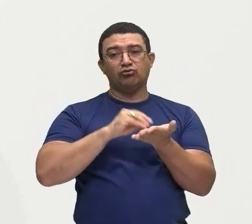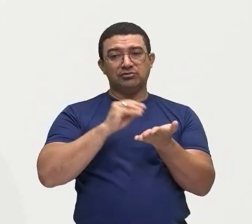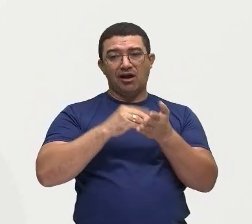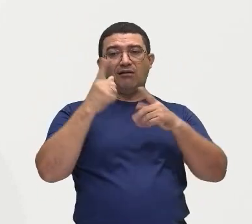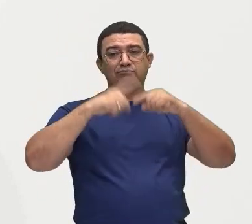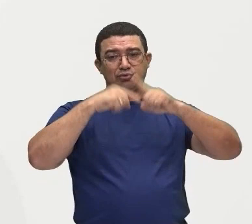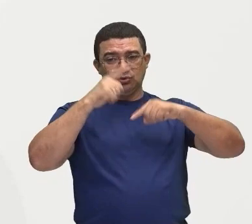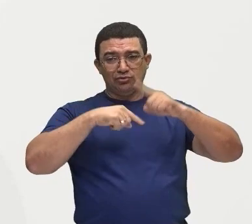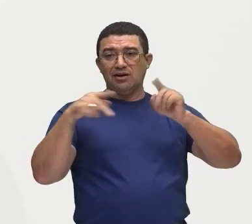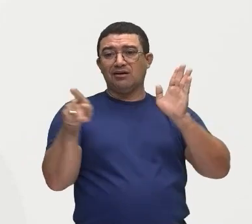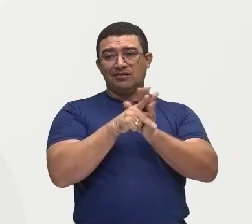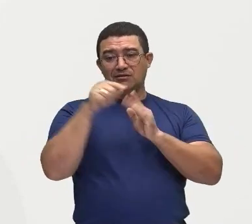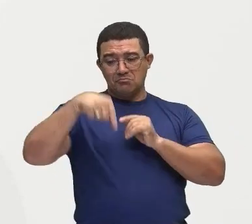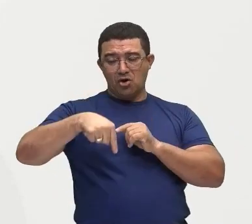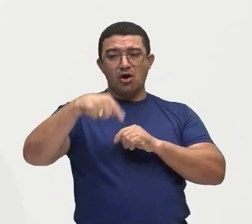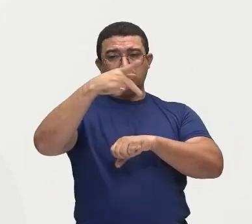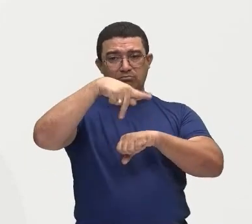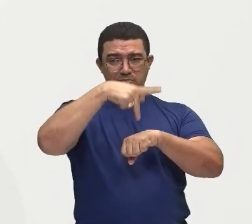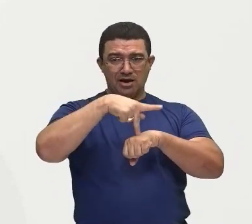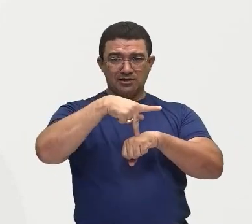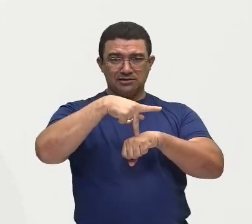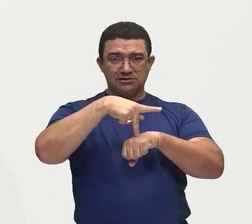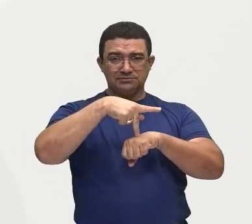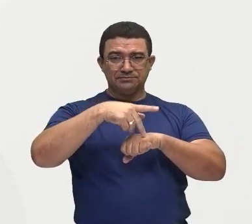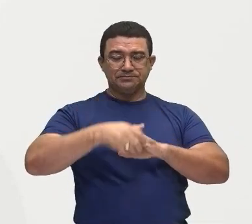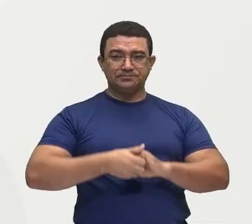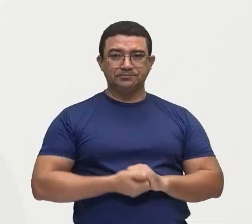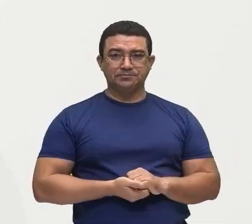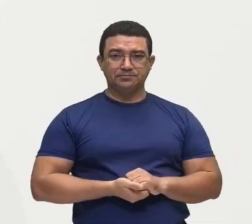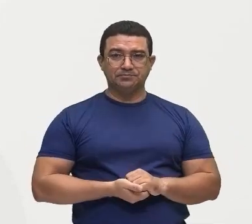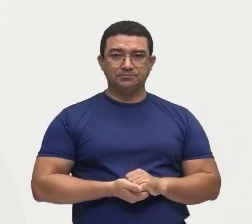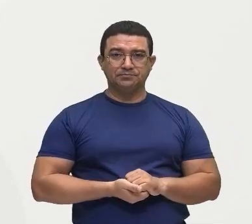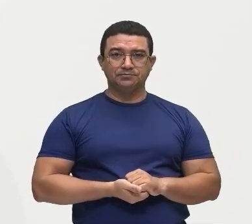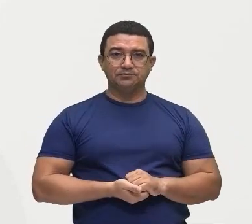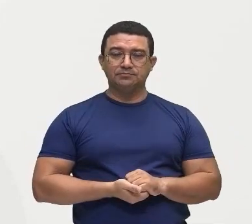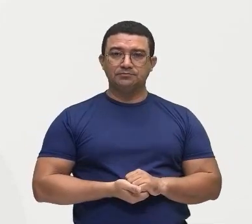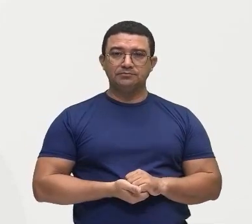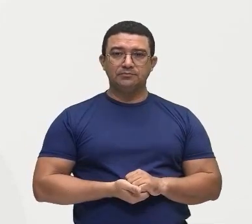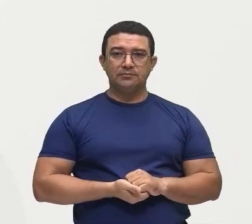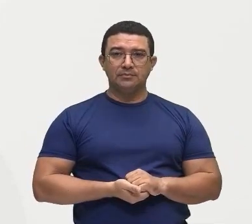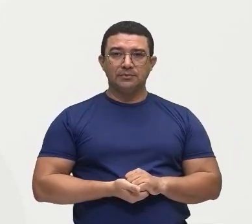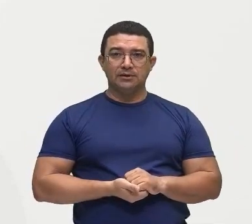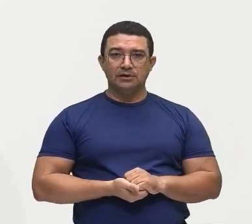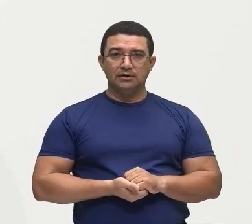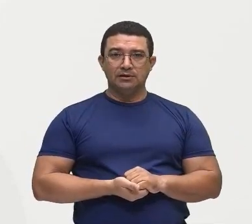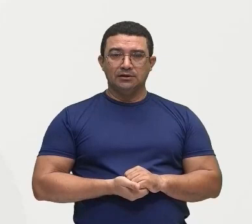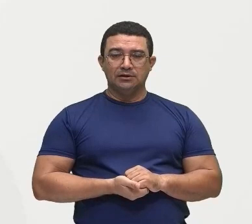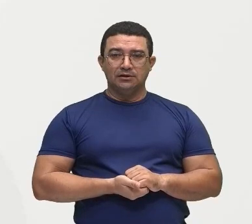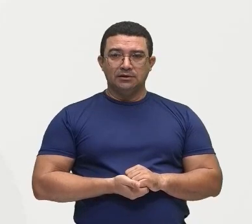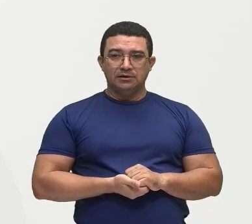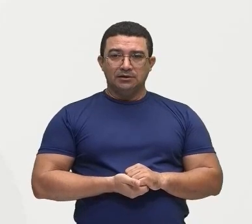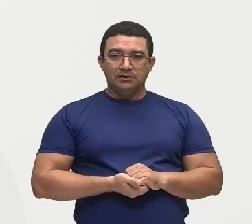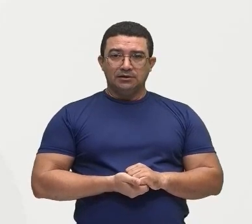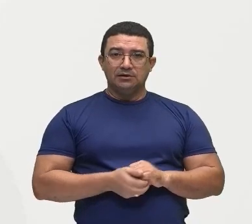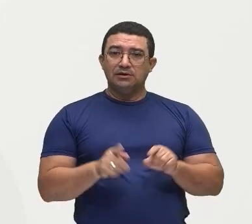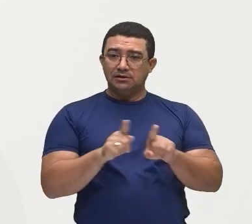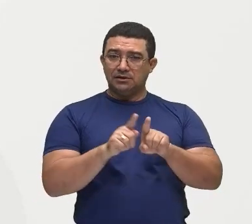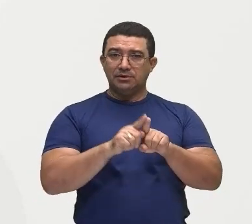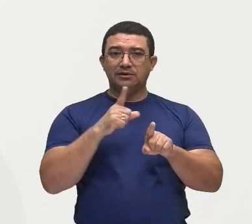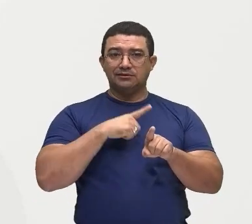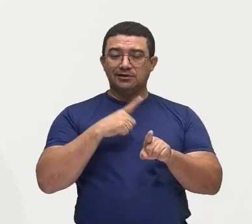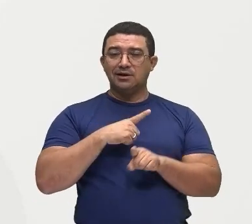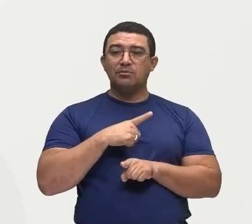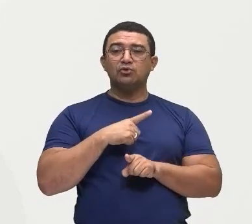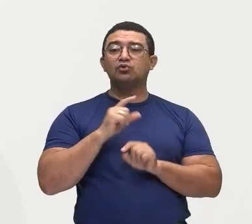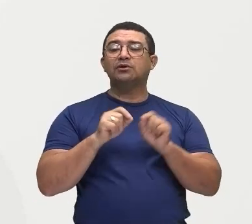nosso próprio país dentro dessa estrutura fundiária, tá bom? E aí, temos uma melhor classificação